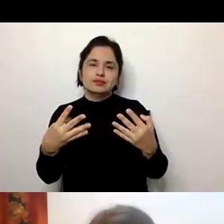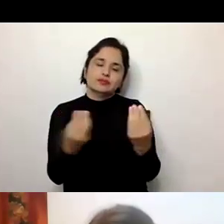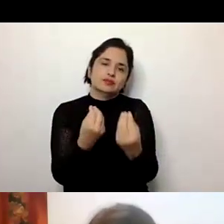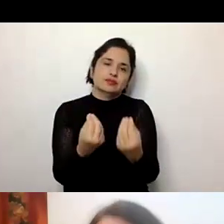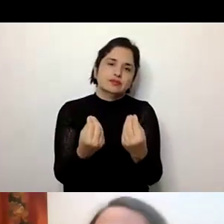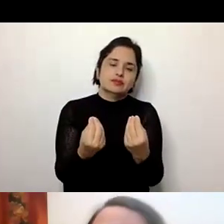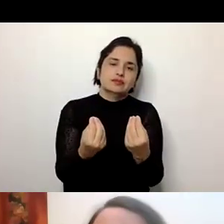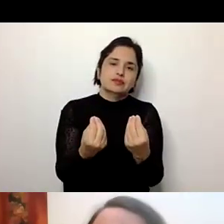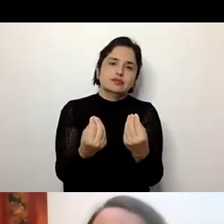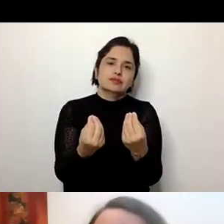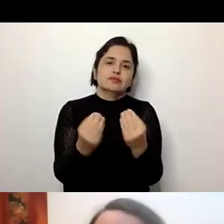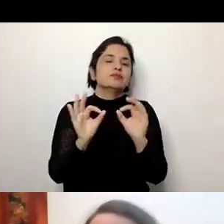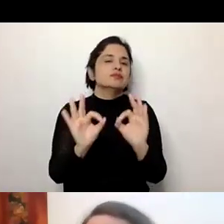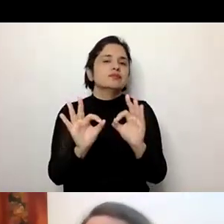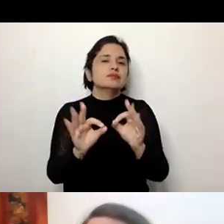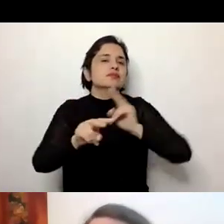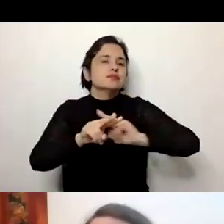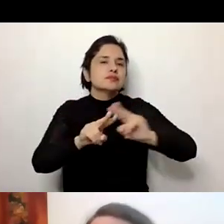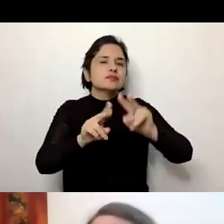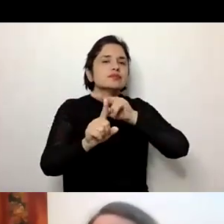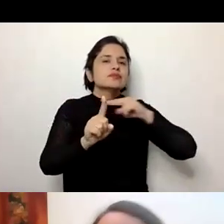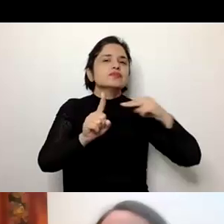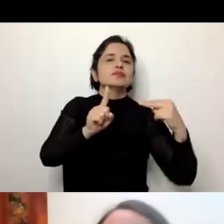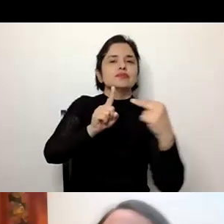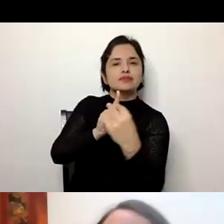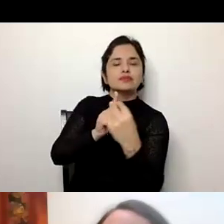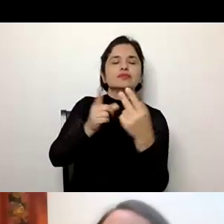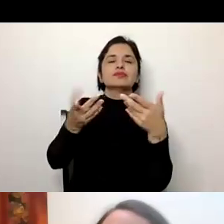e todo estamos fazendo desde a perspectiva de